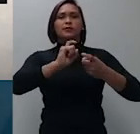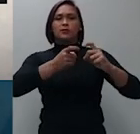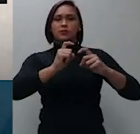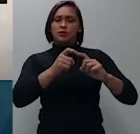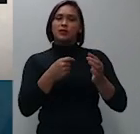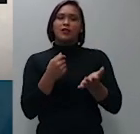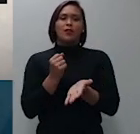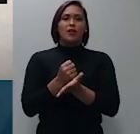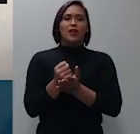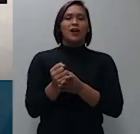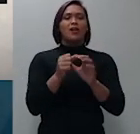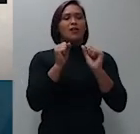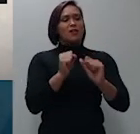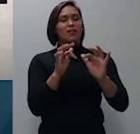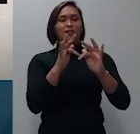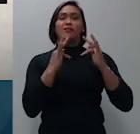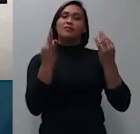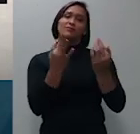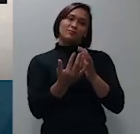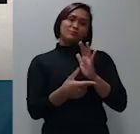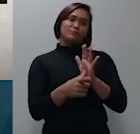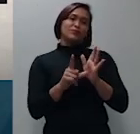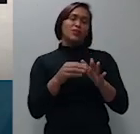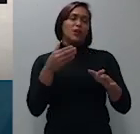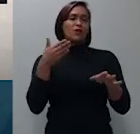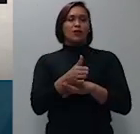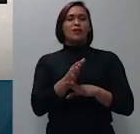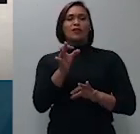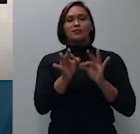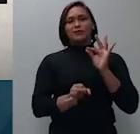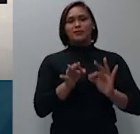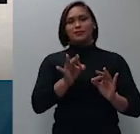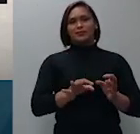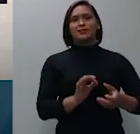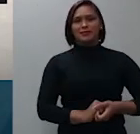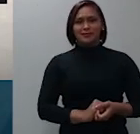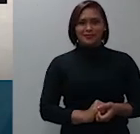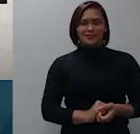prescinde de prévia autorização judicial ainda